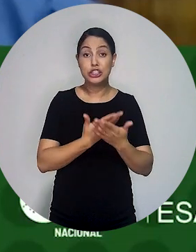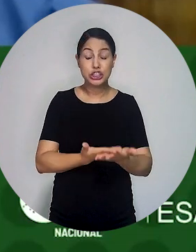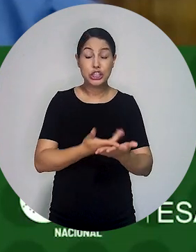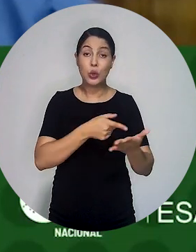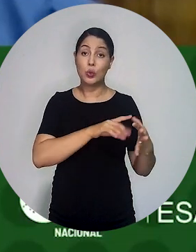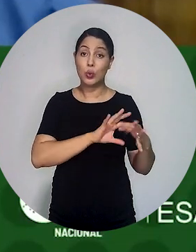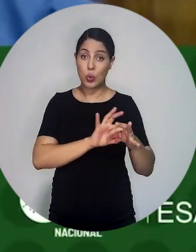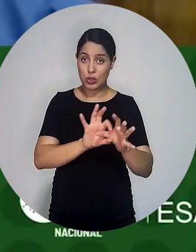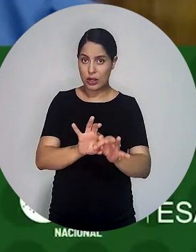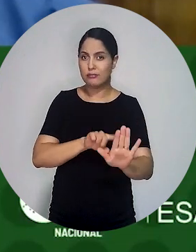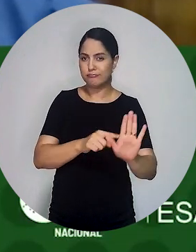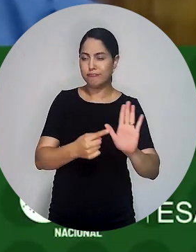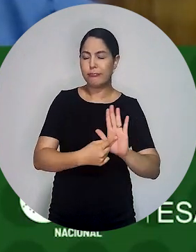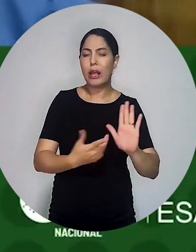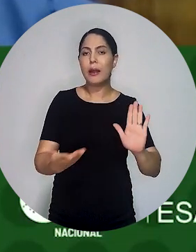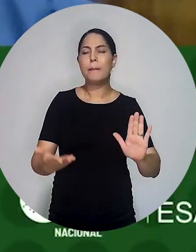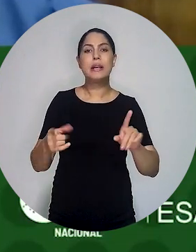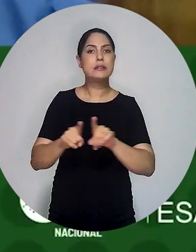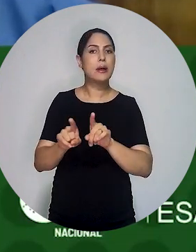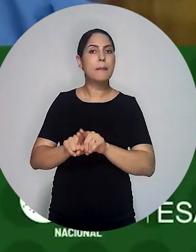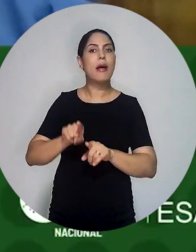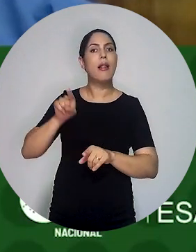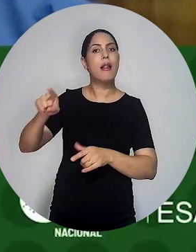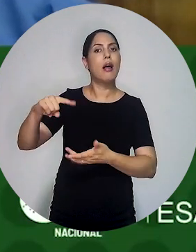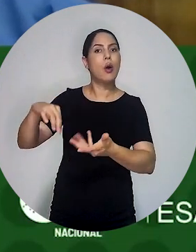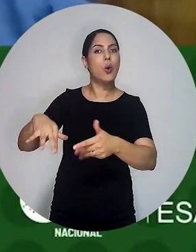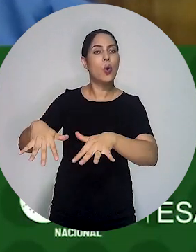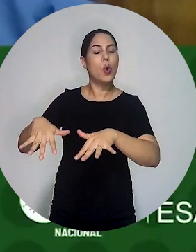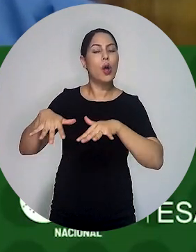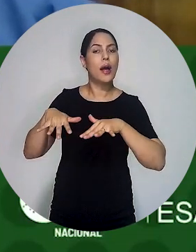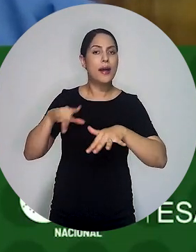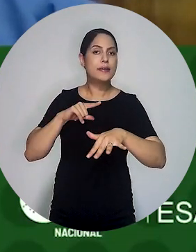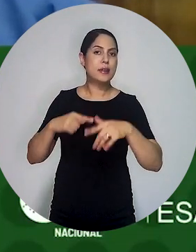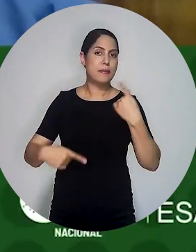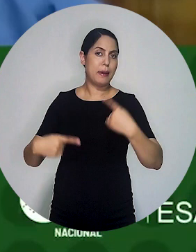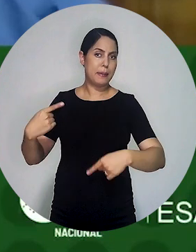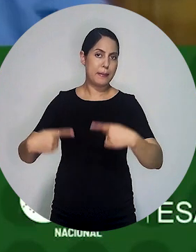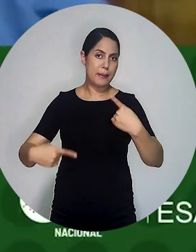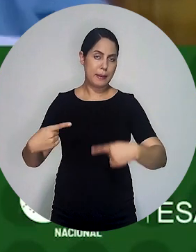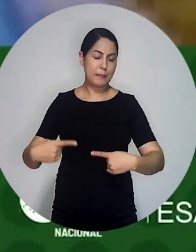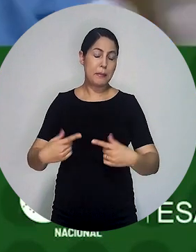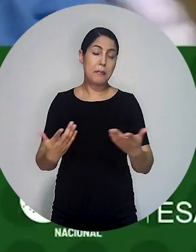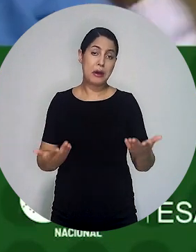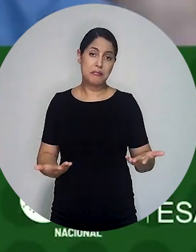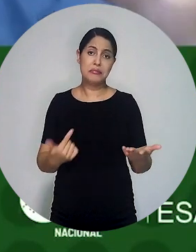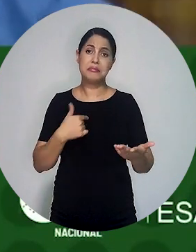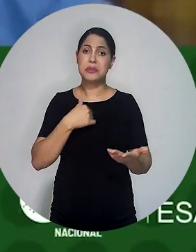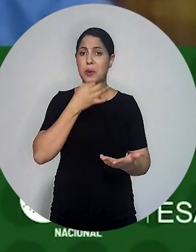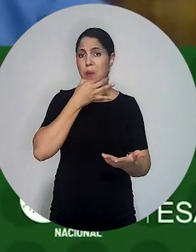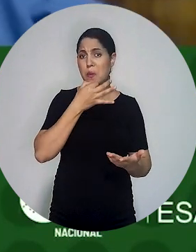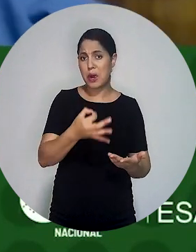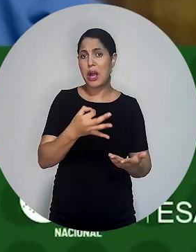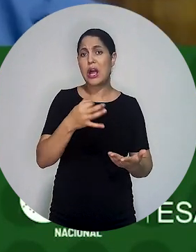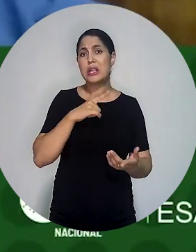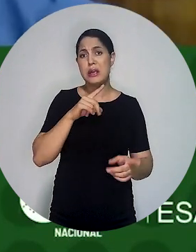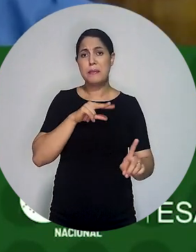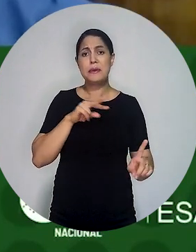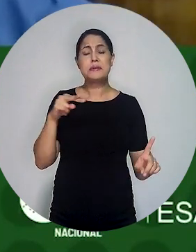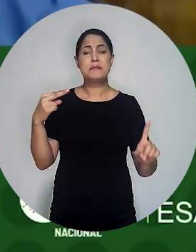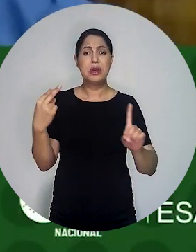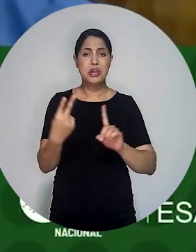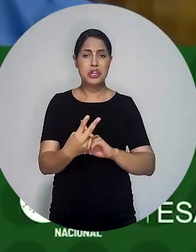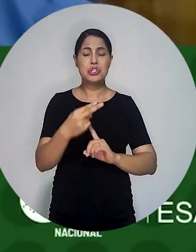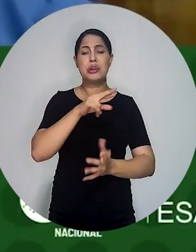e acho que a questão foi bem debatida no Congresso Nacional e acho que passa também muitas